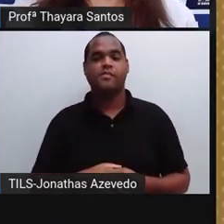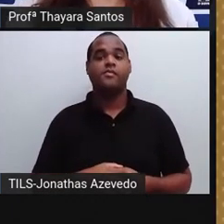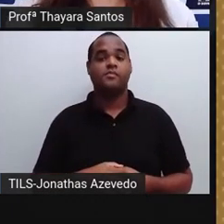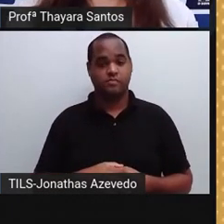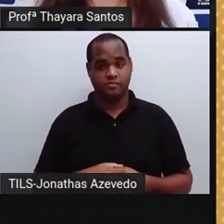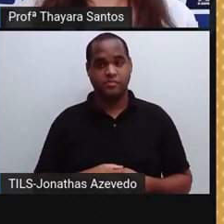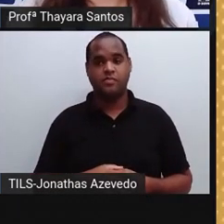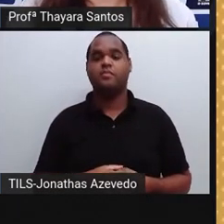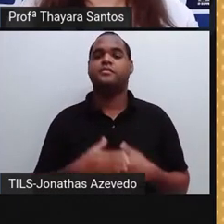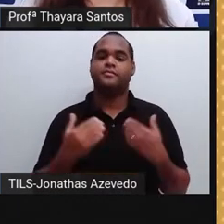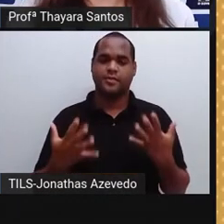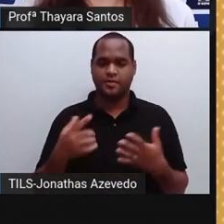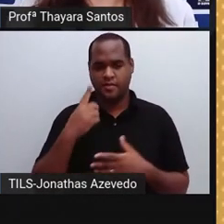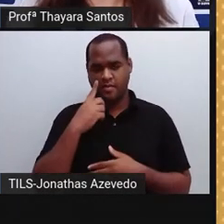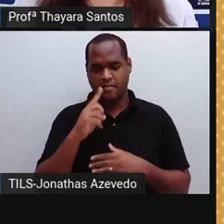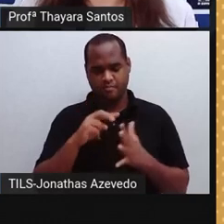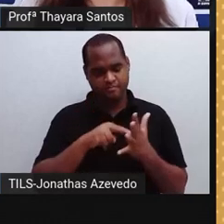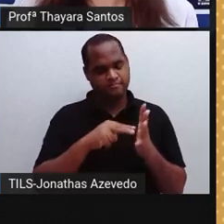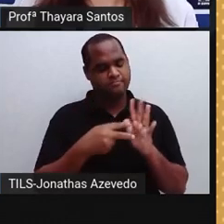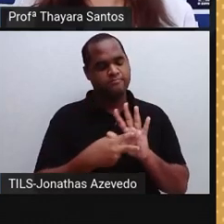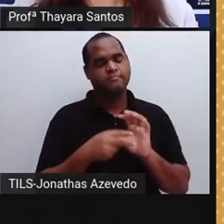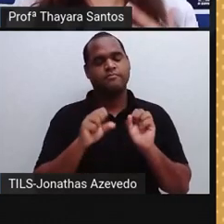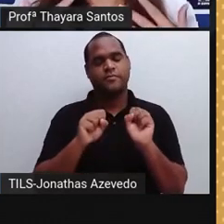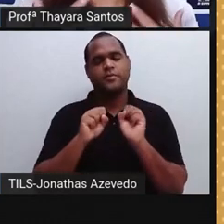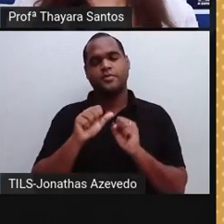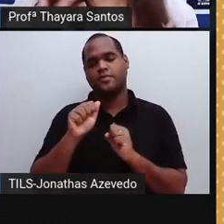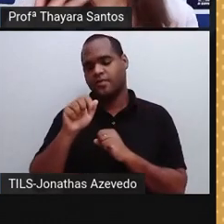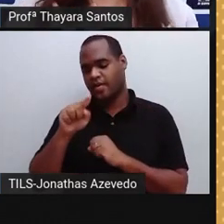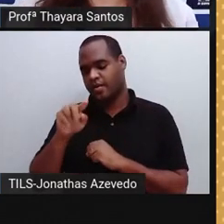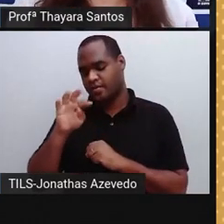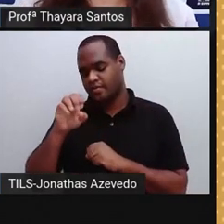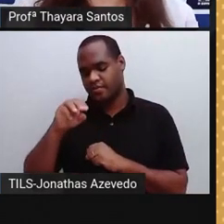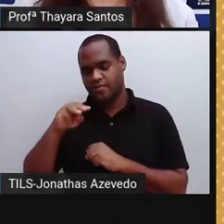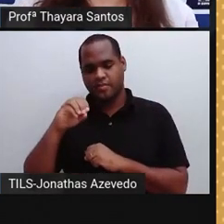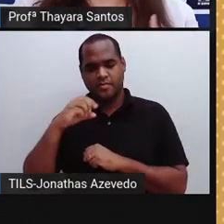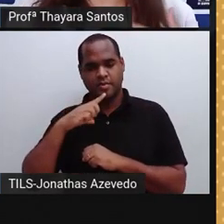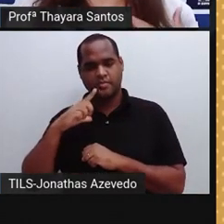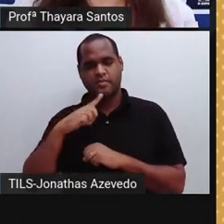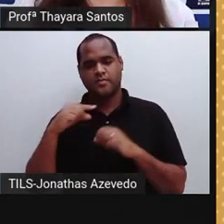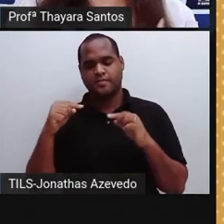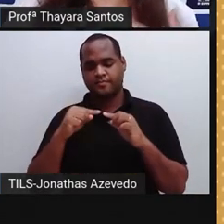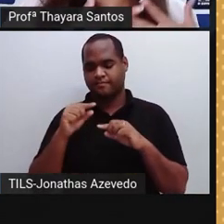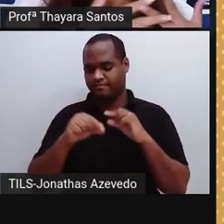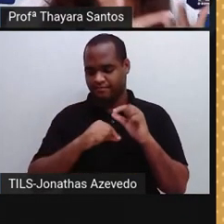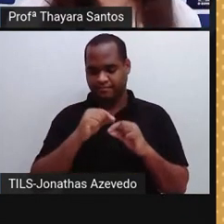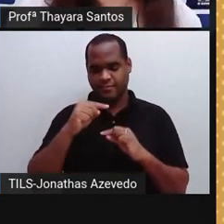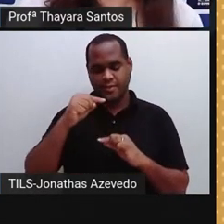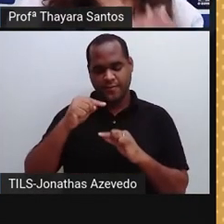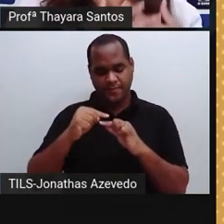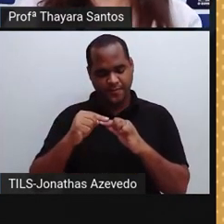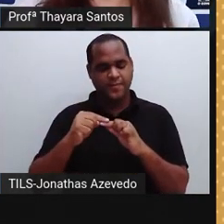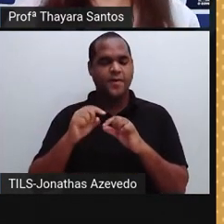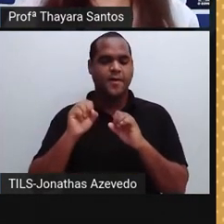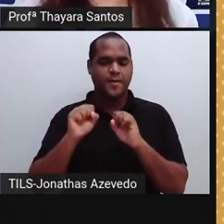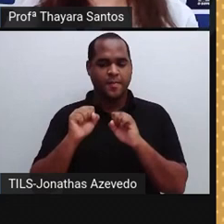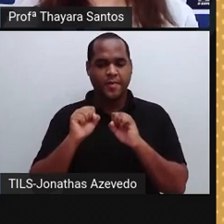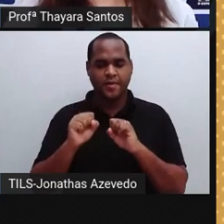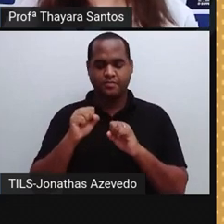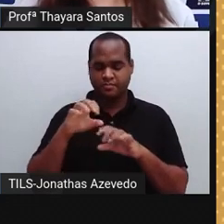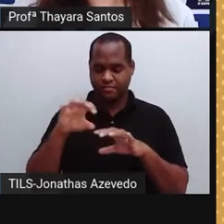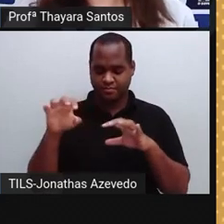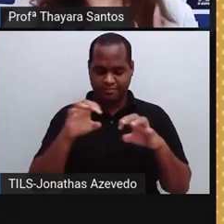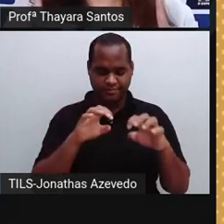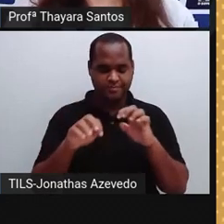Então, a gente pode definir átomo como a menor partícula da qual o elemento pode ser dividido, sem perder suas